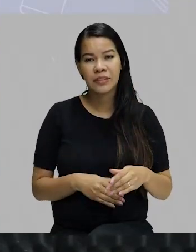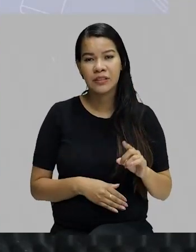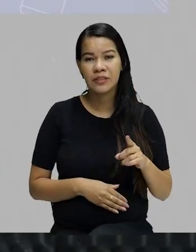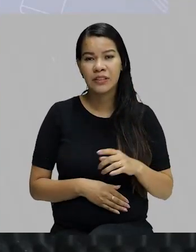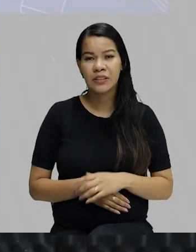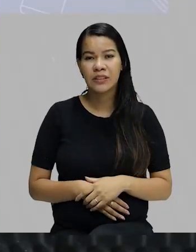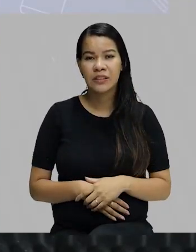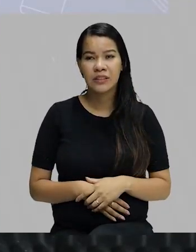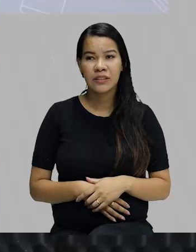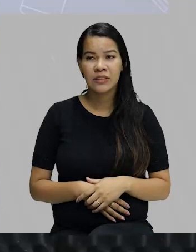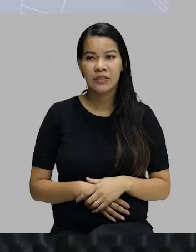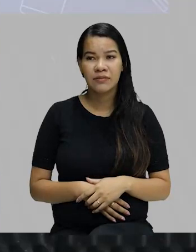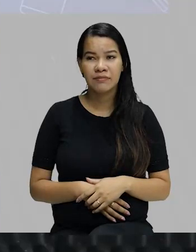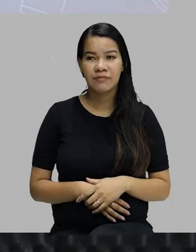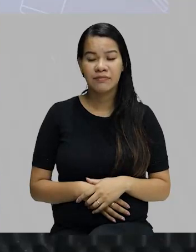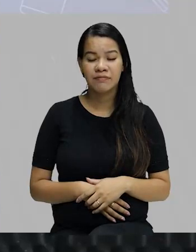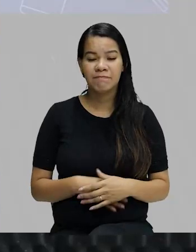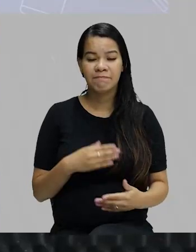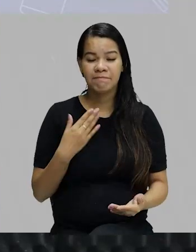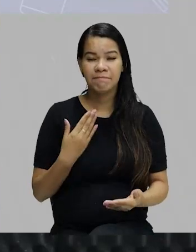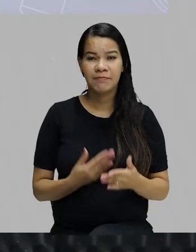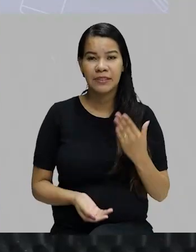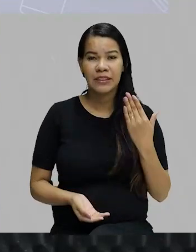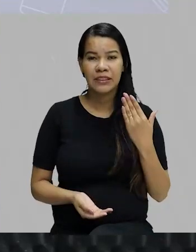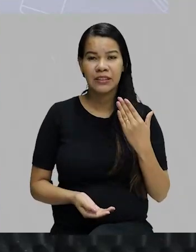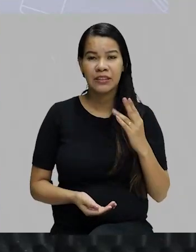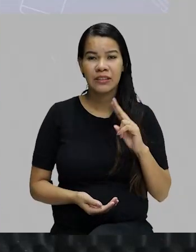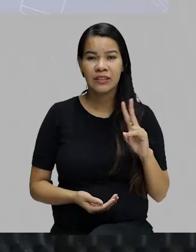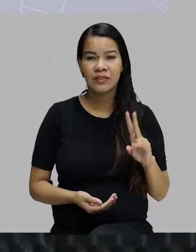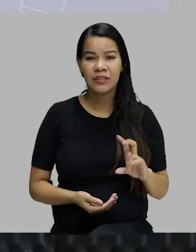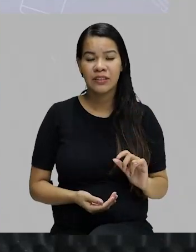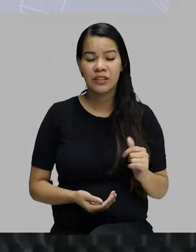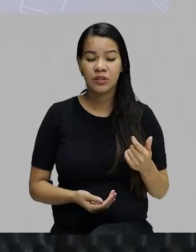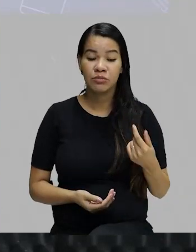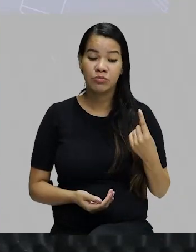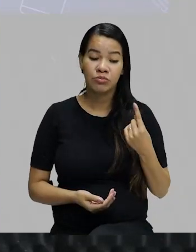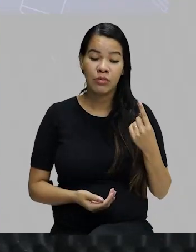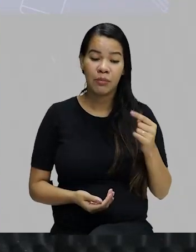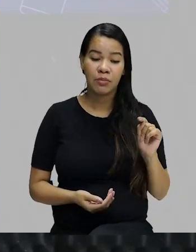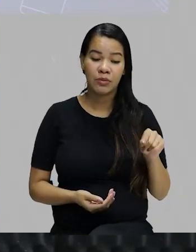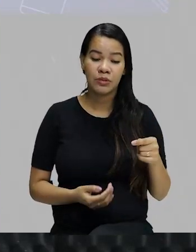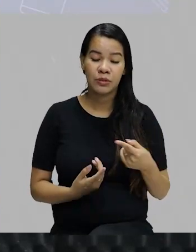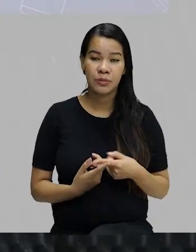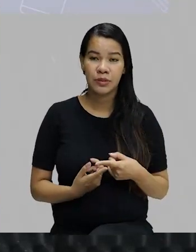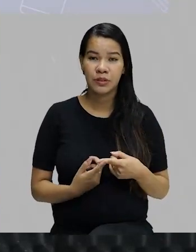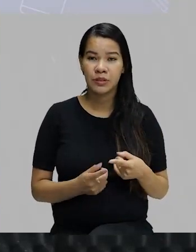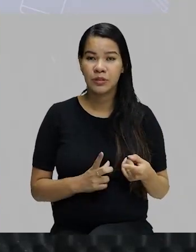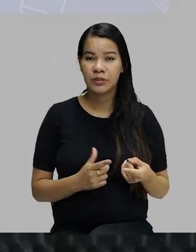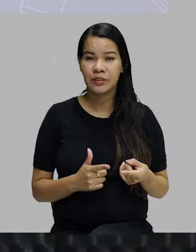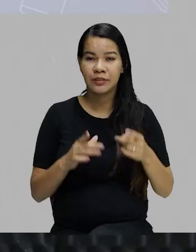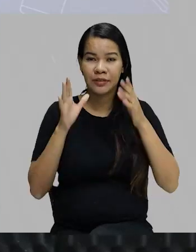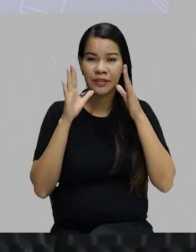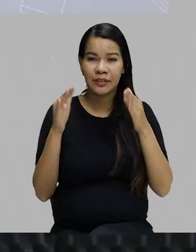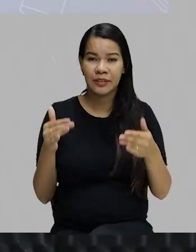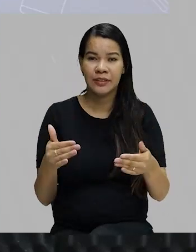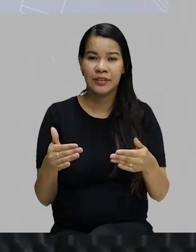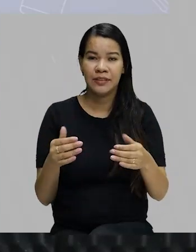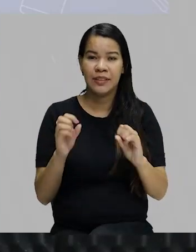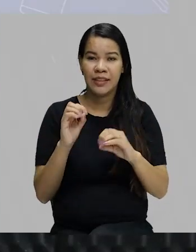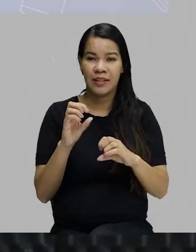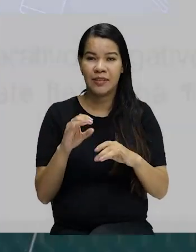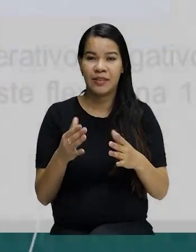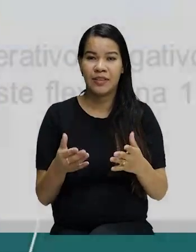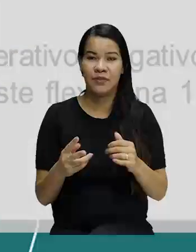e você perde, às vezes, uma pontuação porque não estava atento na aula de verbo da professora Leda.